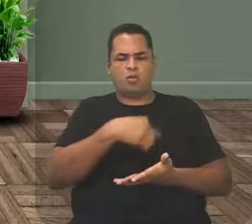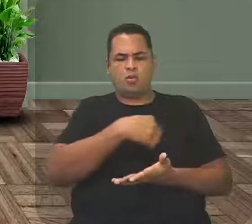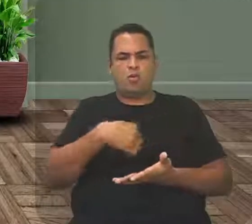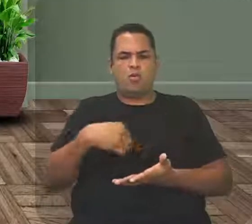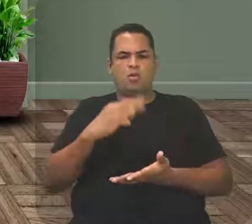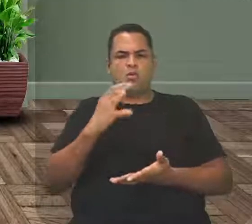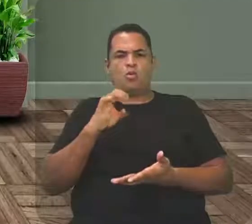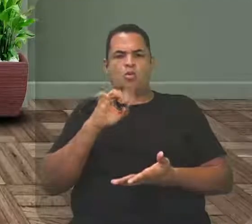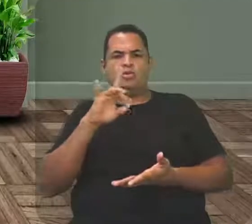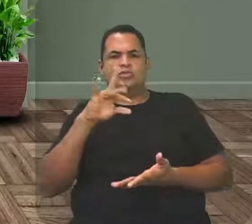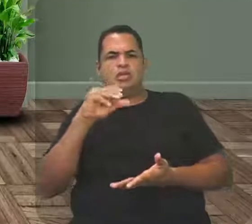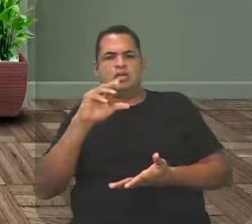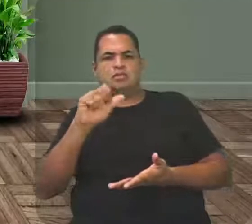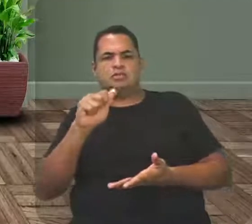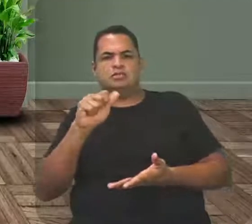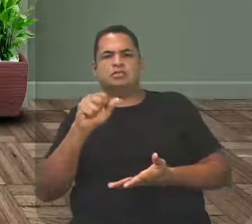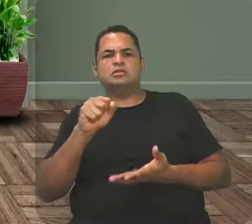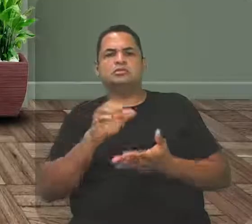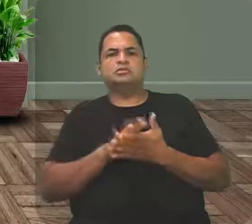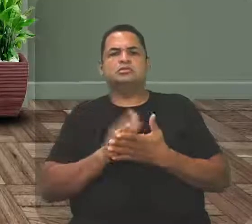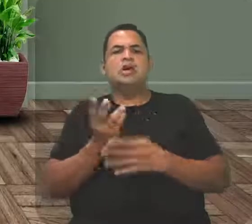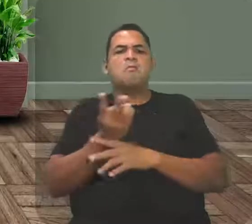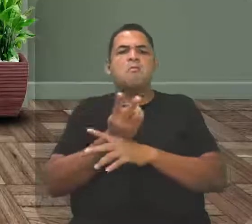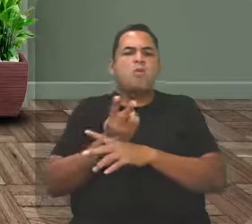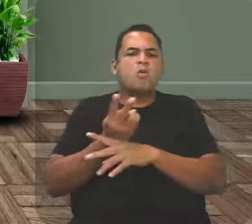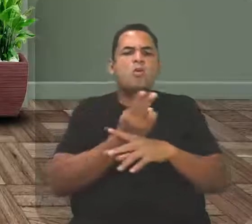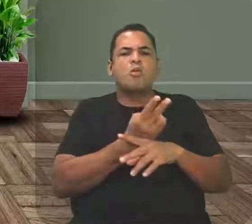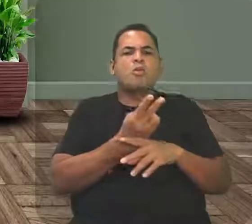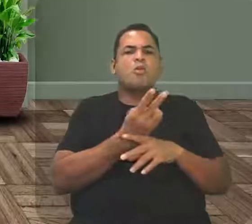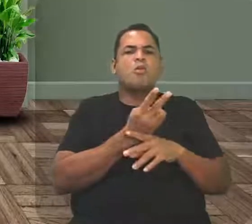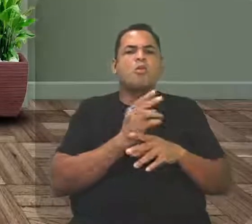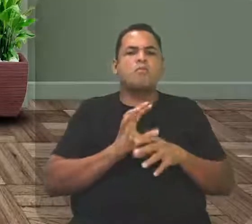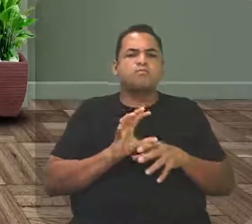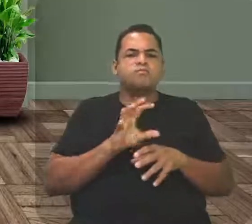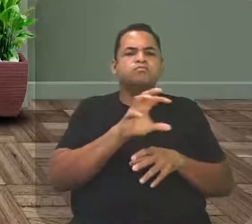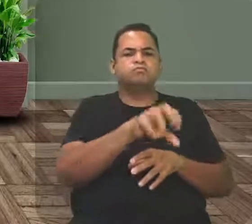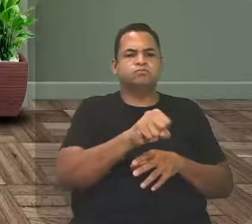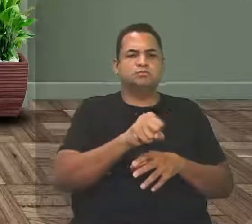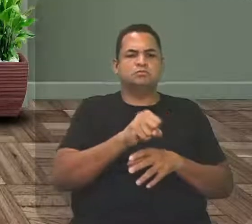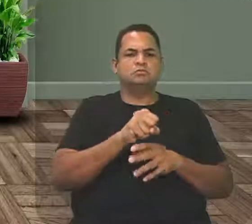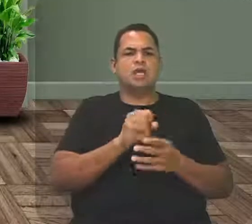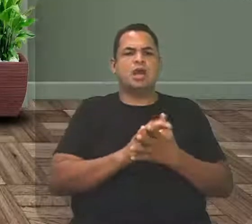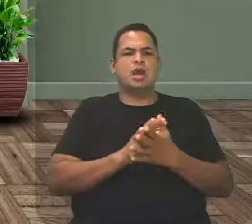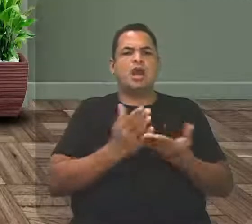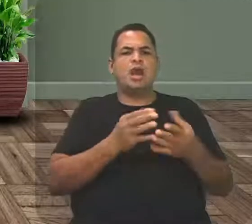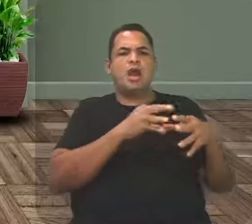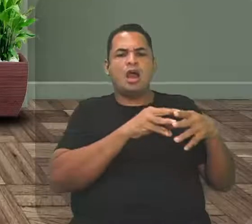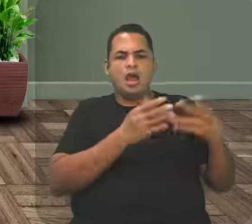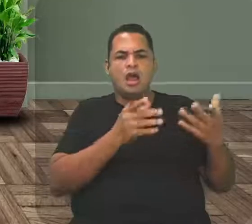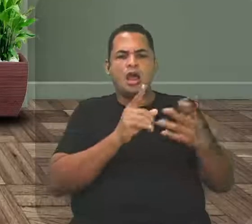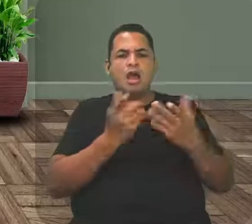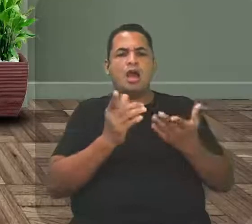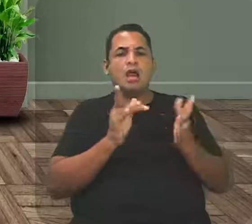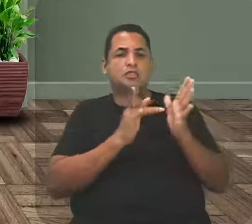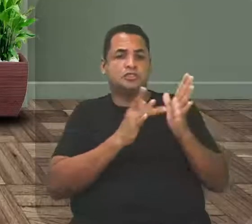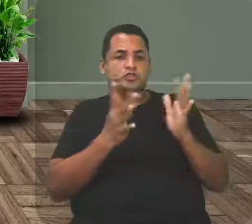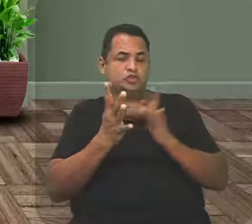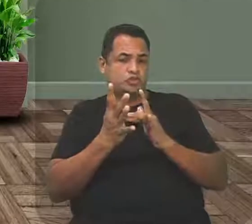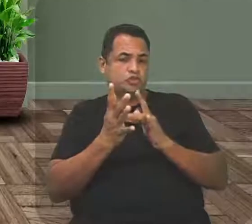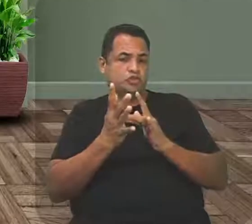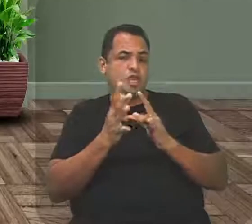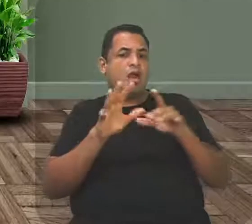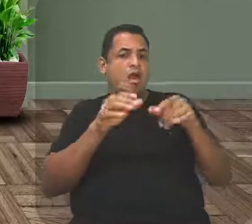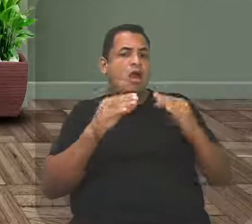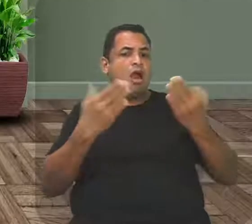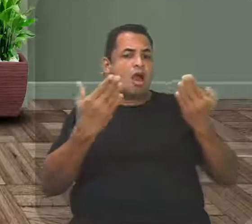Essas Cruzadas iam buscar a retomada de Jerusalém, que é a terra que Jesus havia nascido e estava na mão dos árabes.